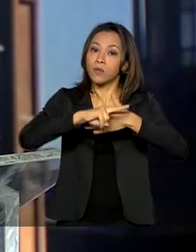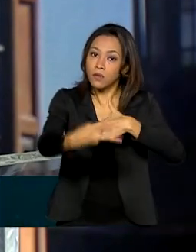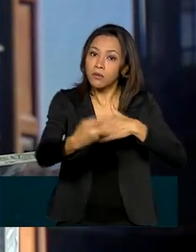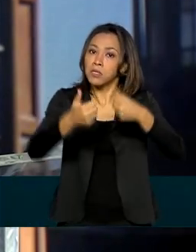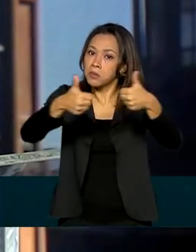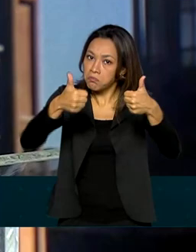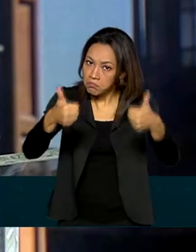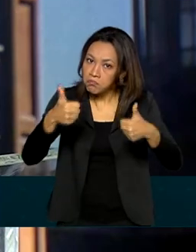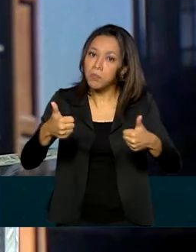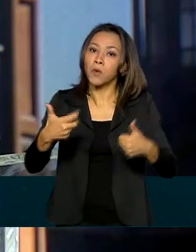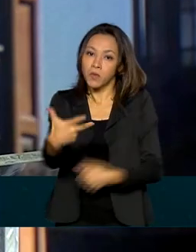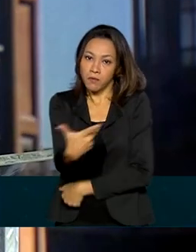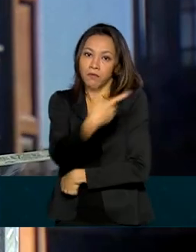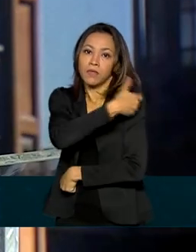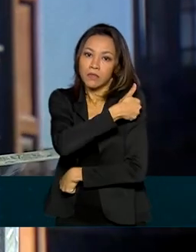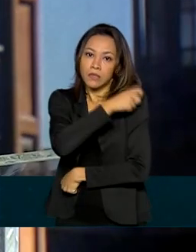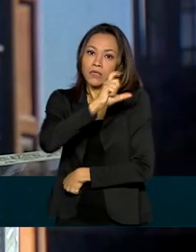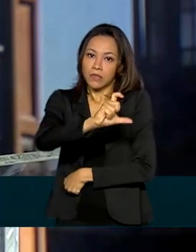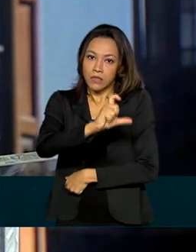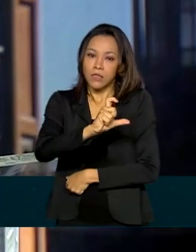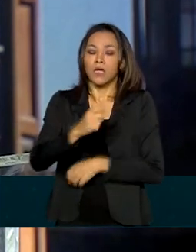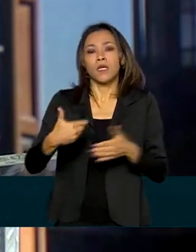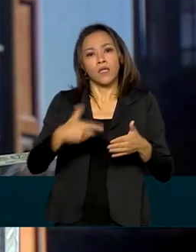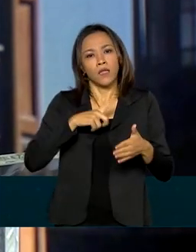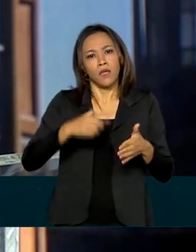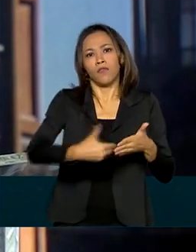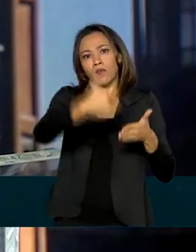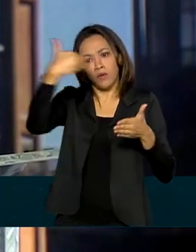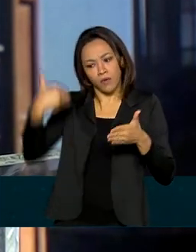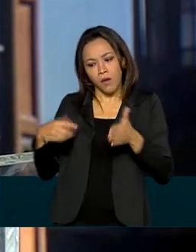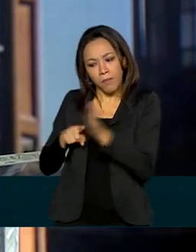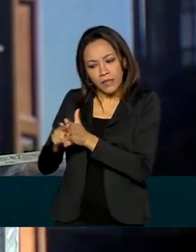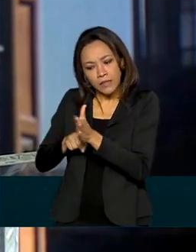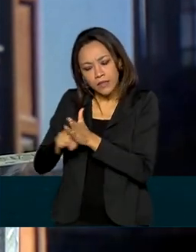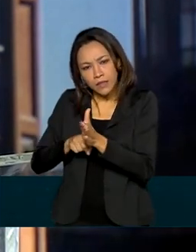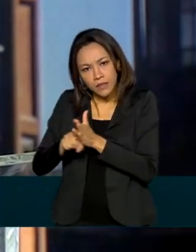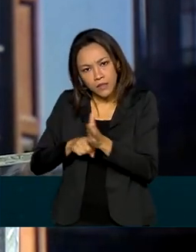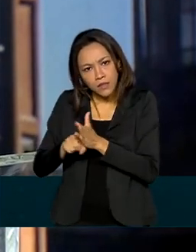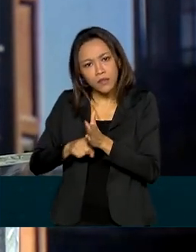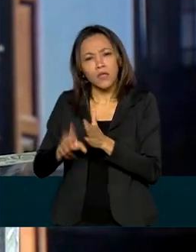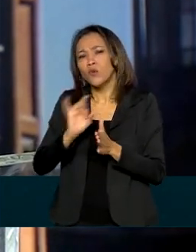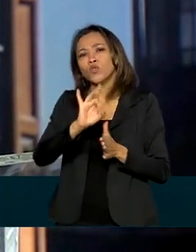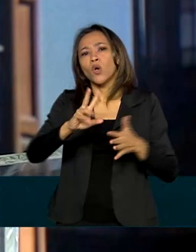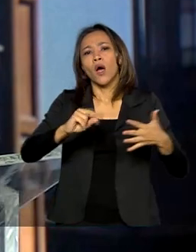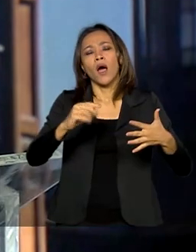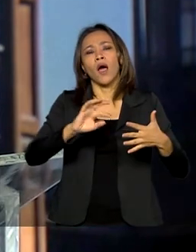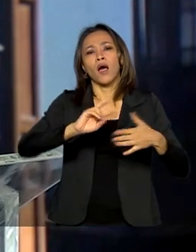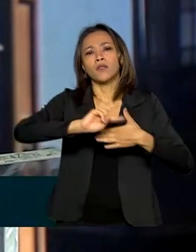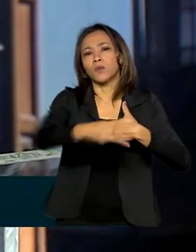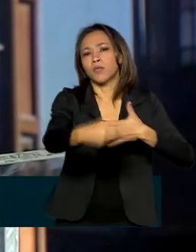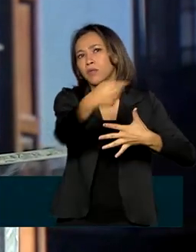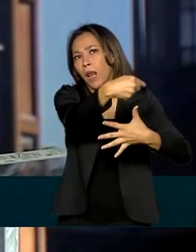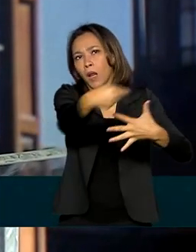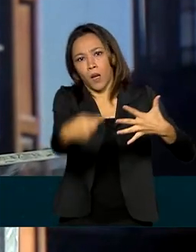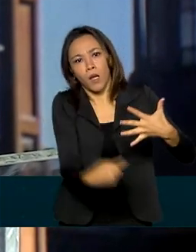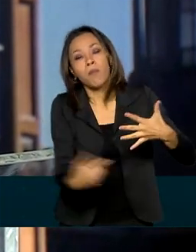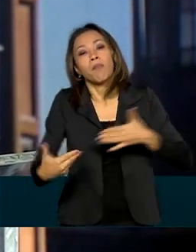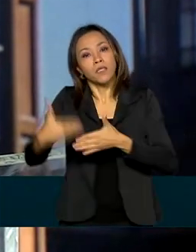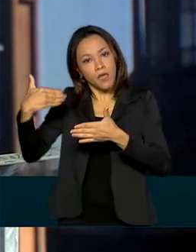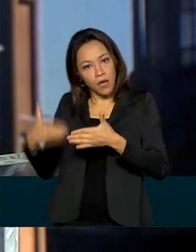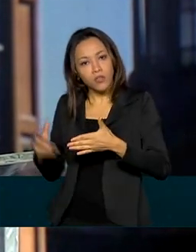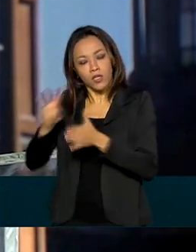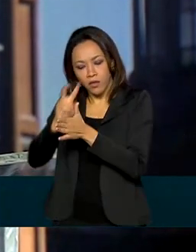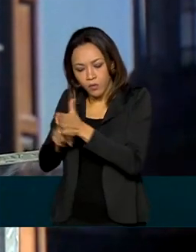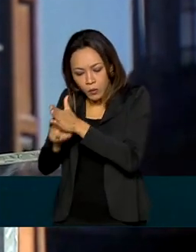efetividade, que são os estudos pós-vacinais, não são só os efeitos adversos, já demonstram uma redução